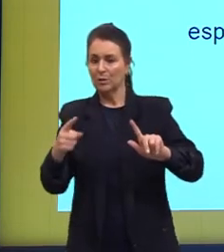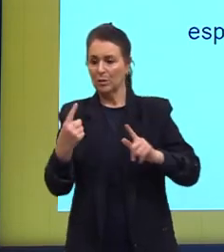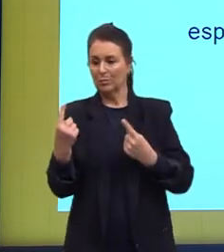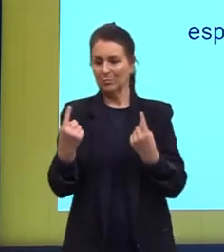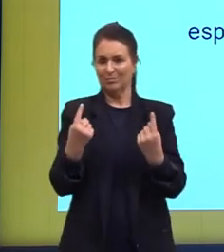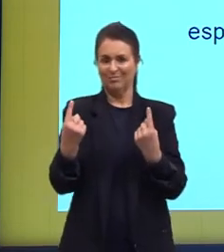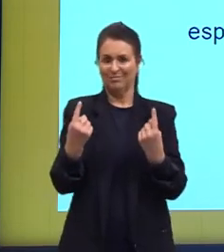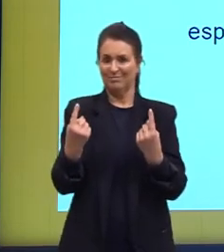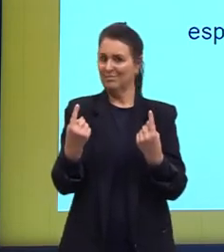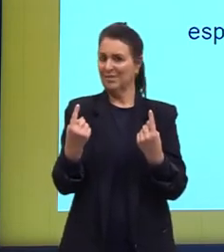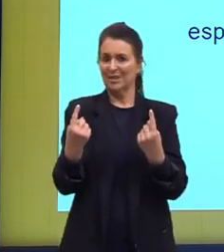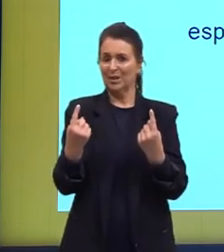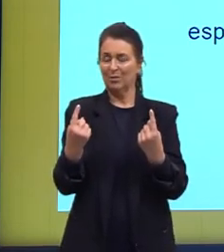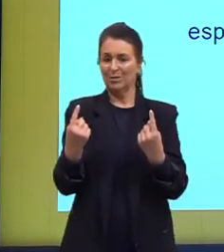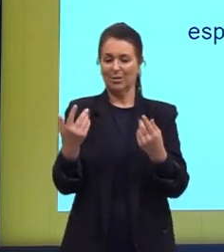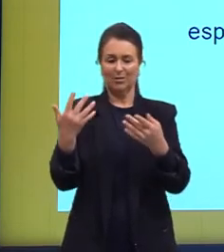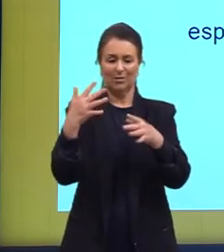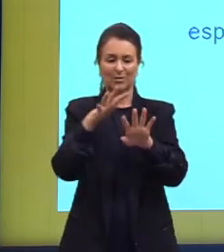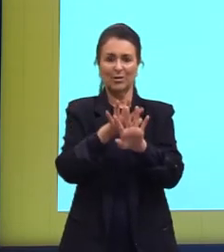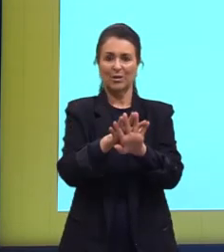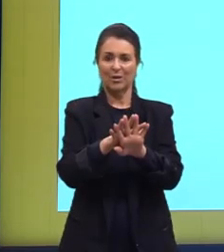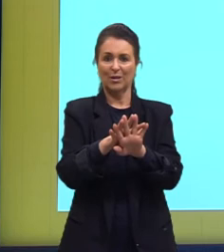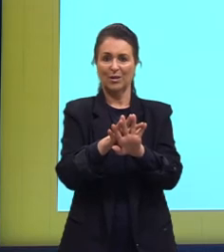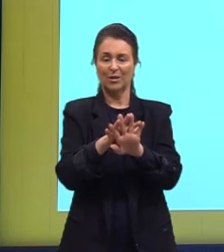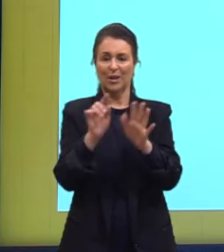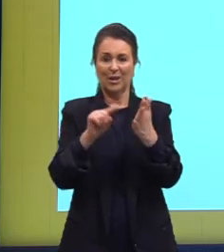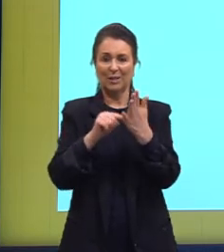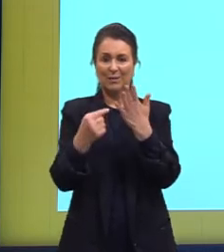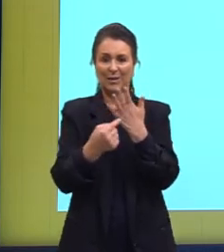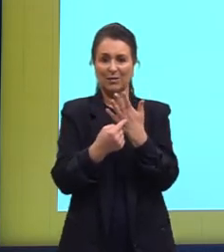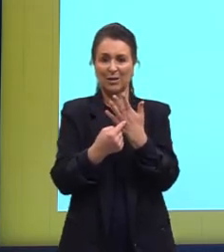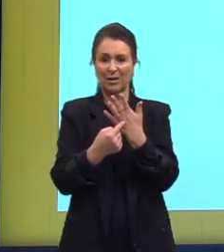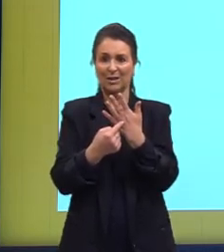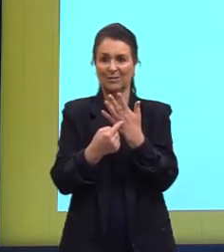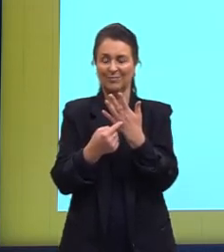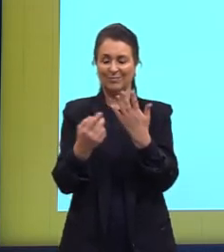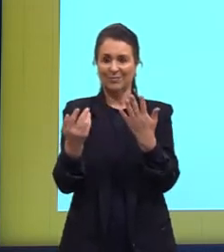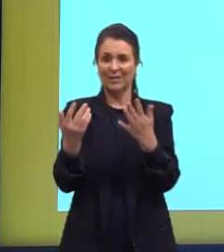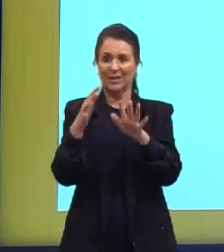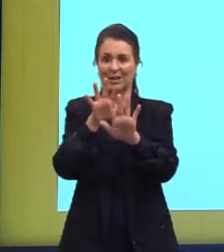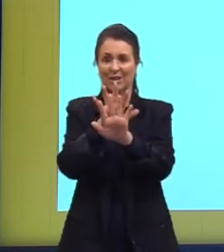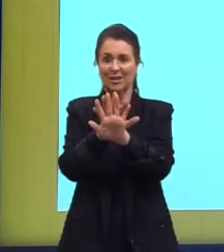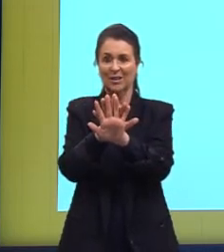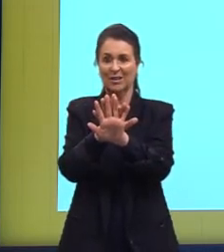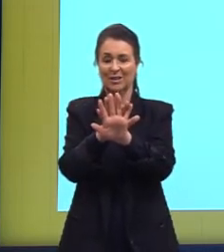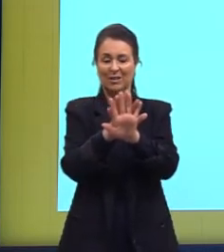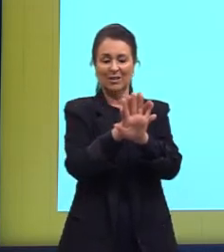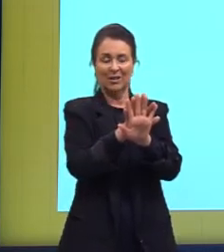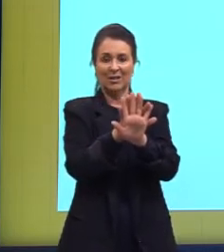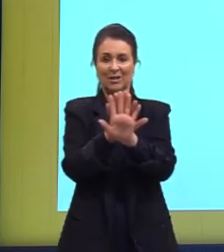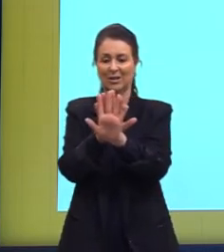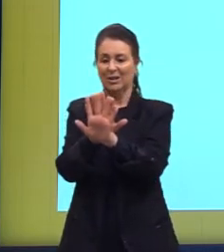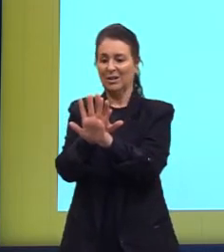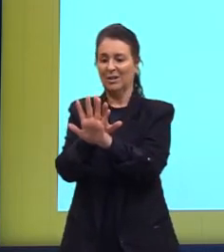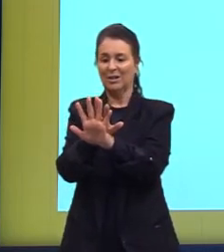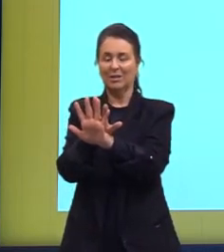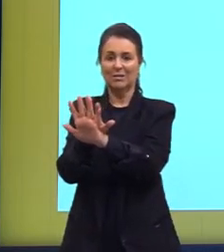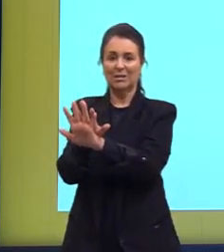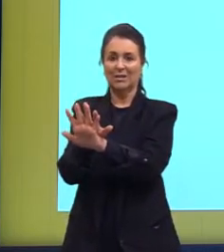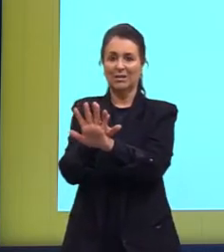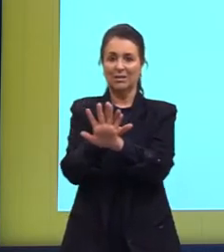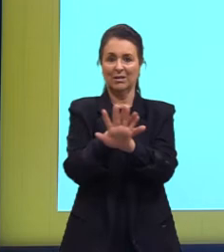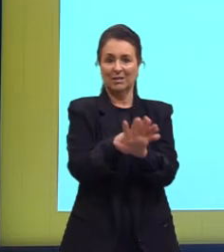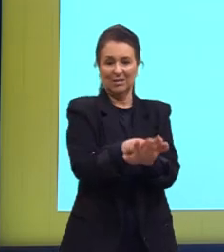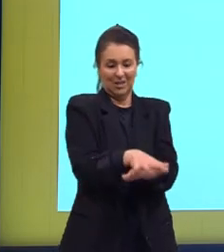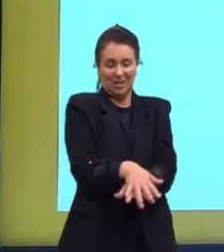sobreponíveis, igual a mão. Aqui traz a questão do espelho, que a mão não é, não se sobrepõe, fica um